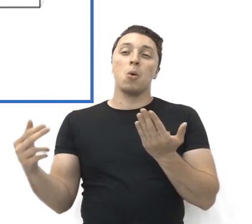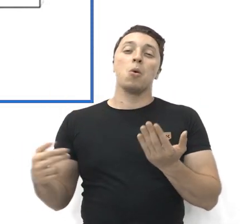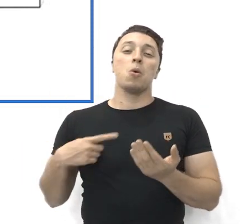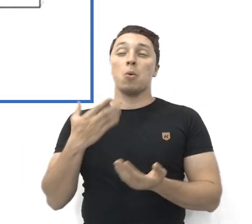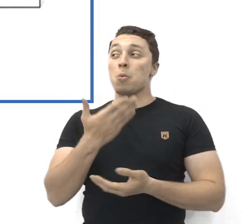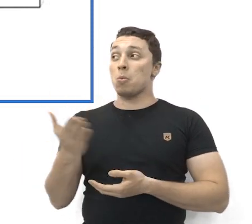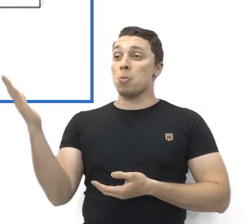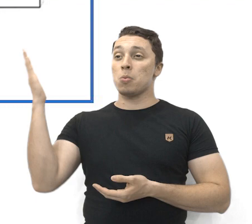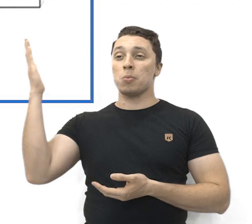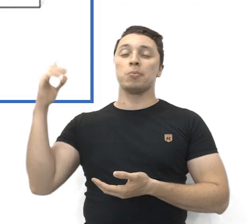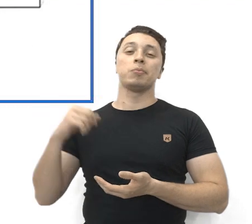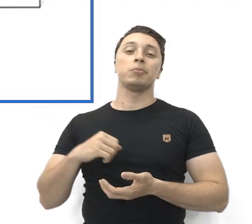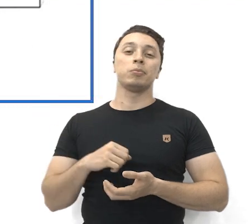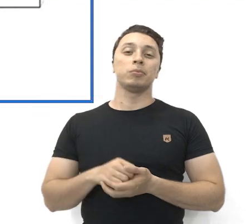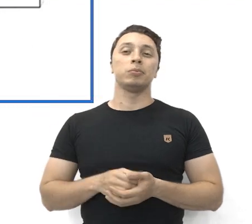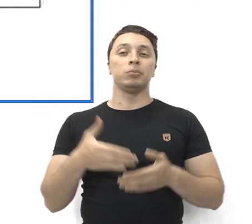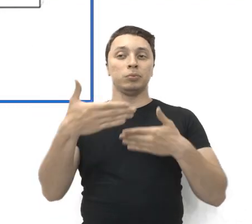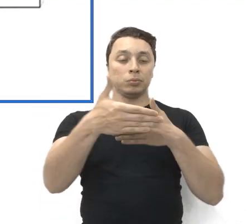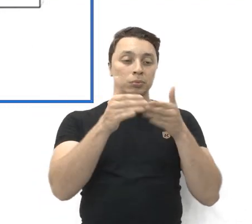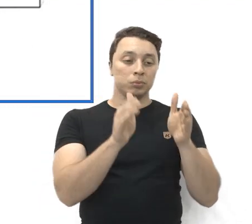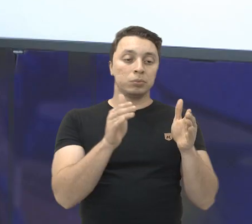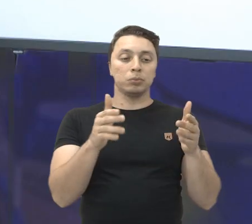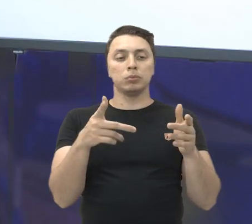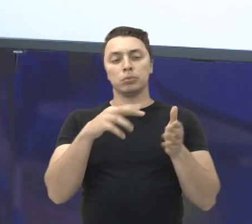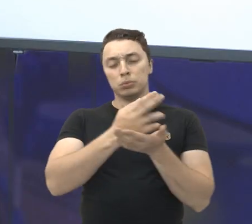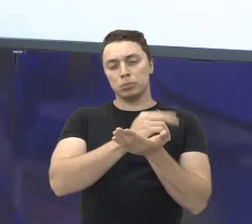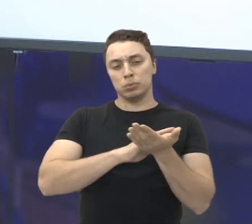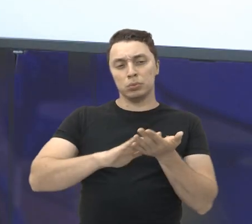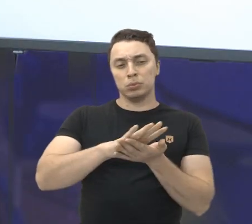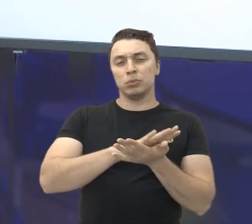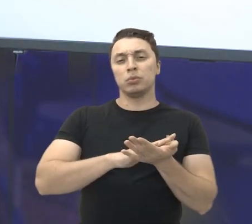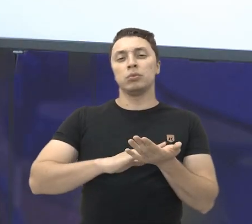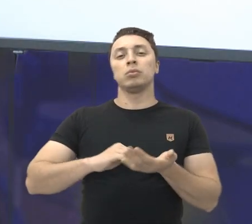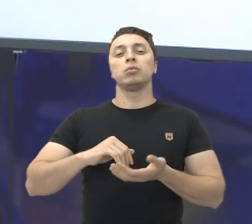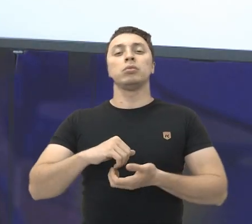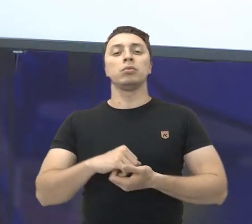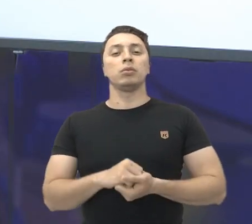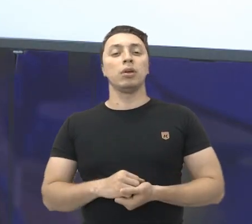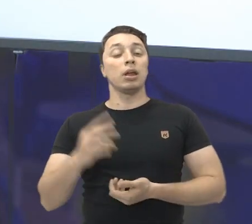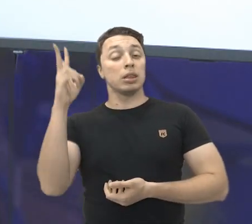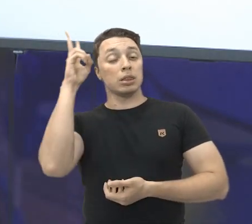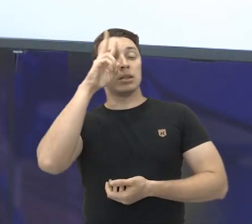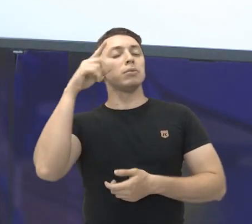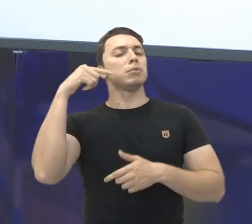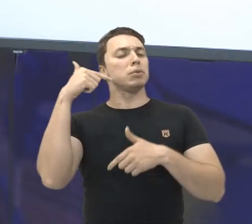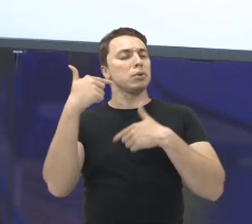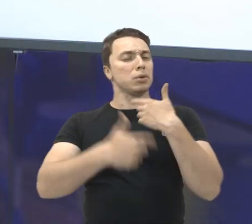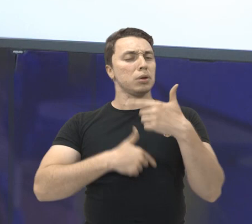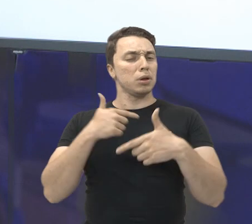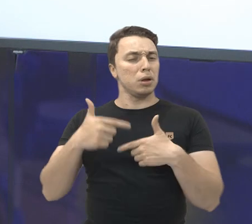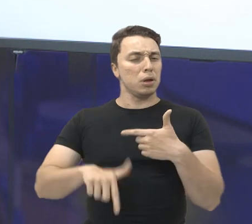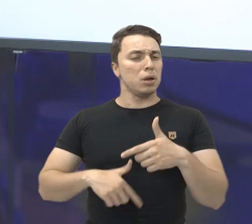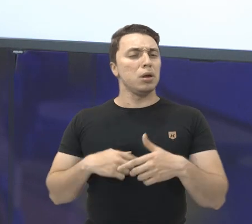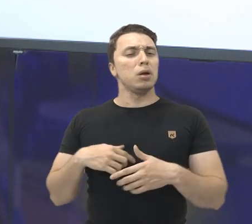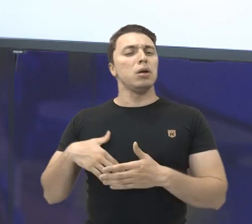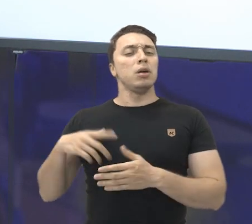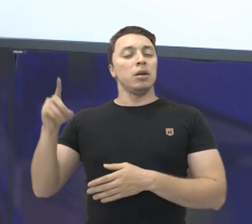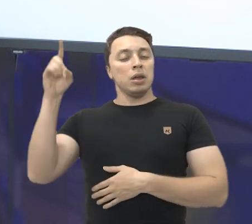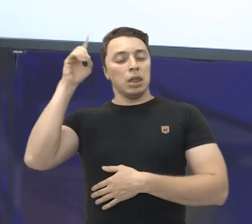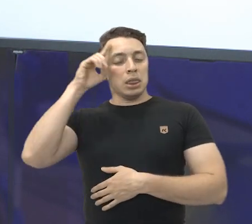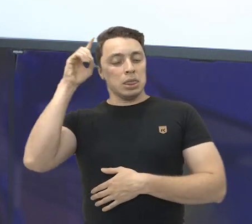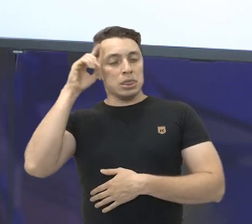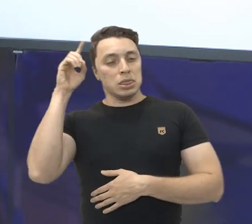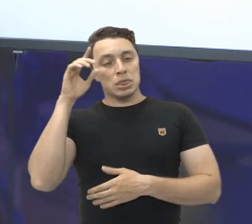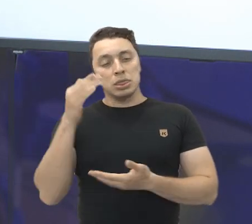planificação de alguns desses sólidos também. Relembramos o que trabalhamos e a cada dia nós estamos